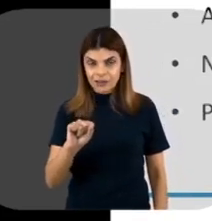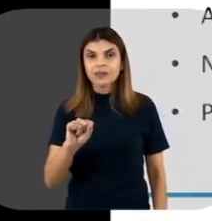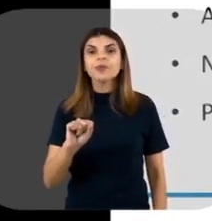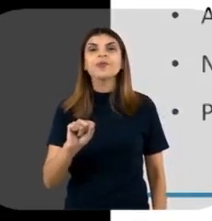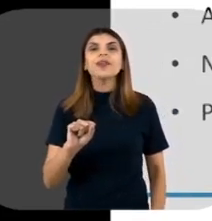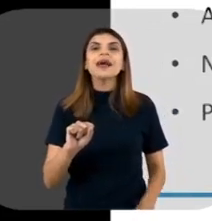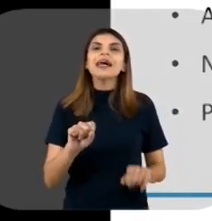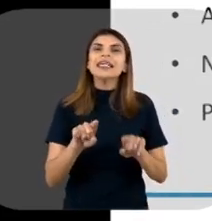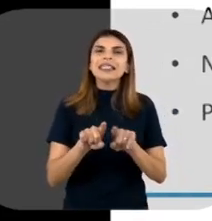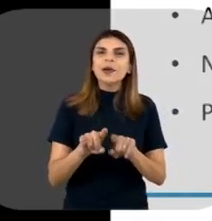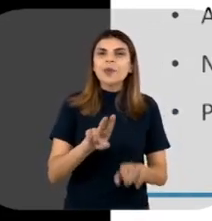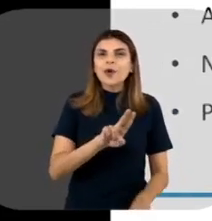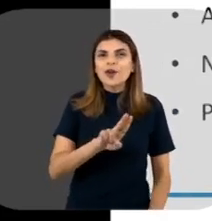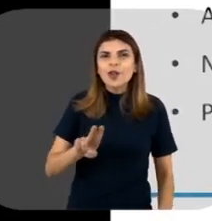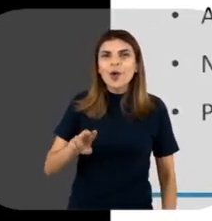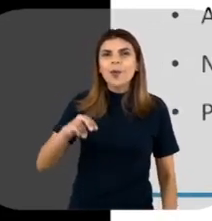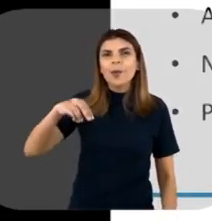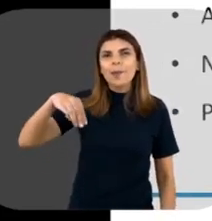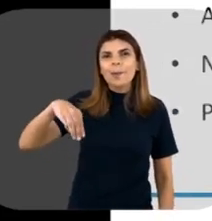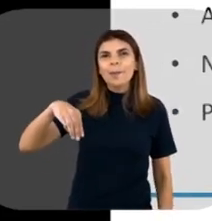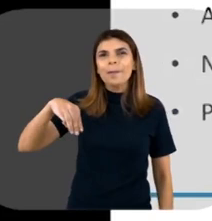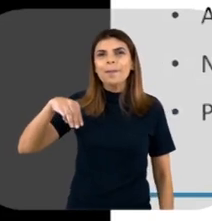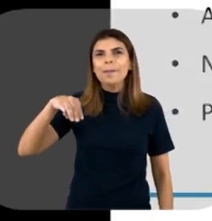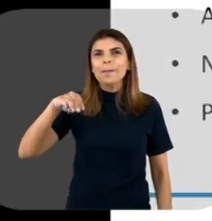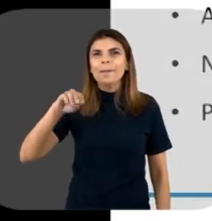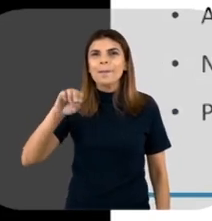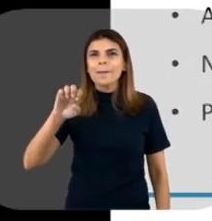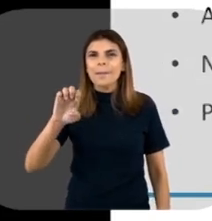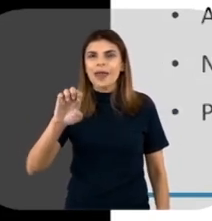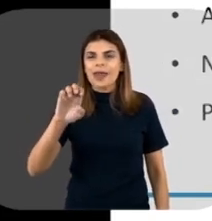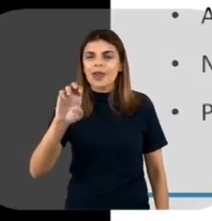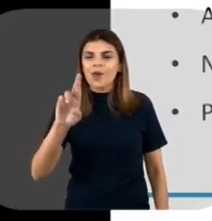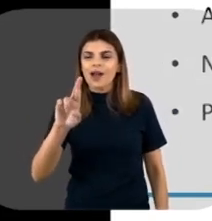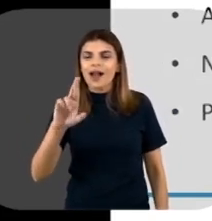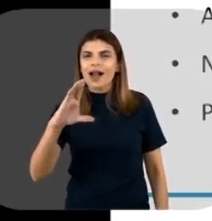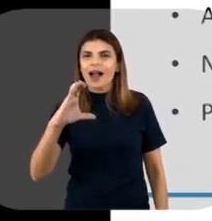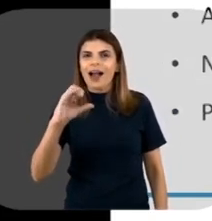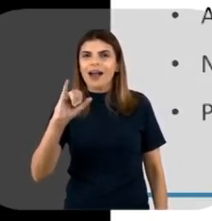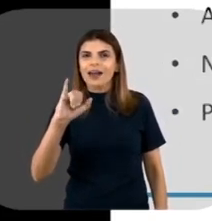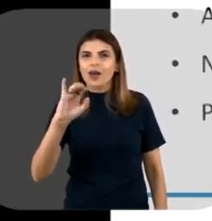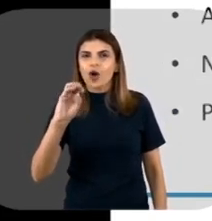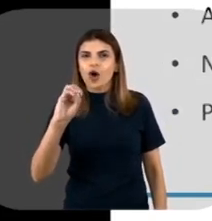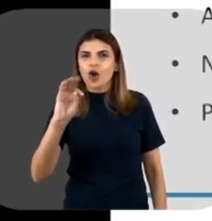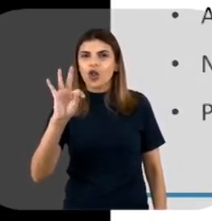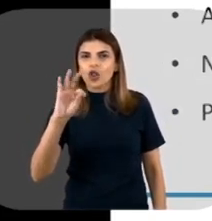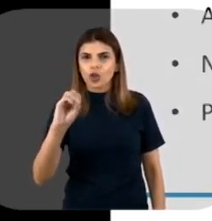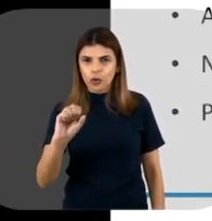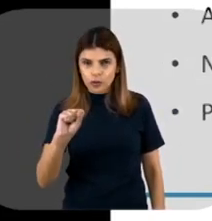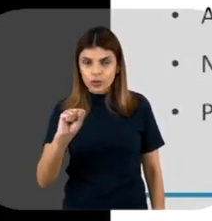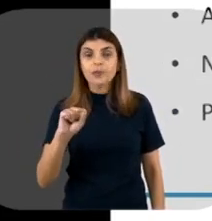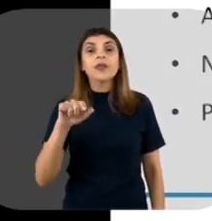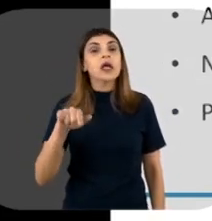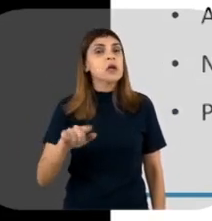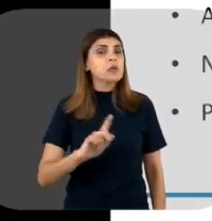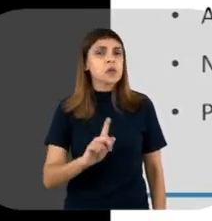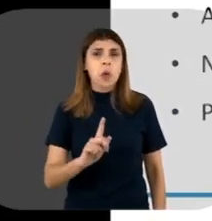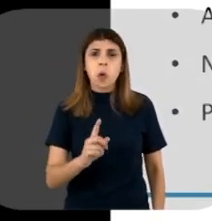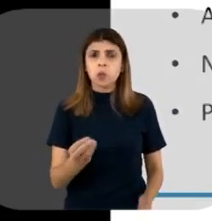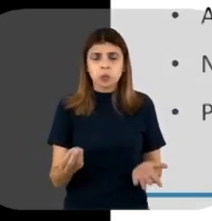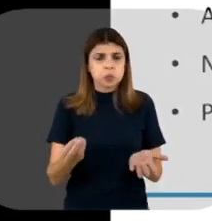aparecem múltiplas cópias em uma mesma célula bacteriana. Na natureza, carregam genes não